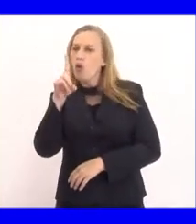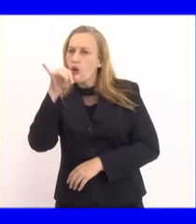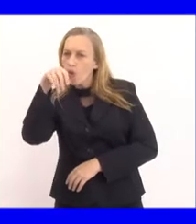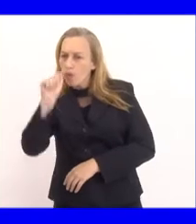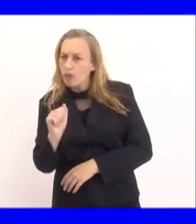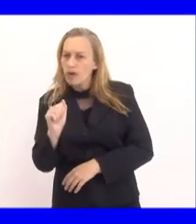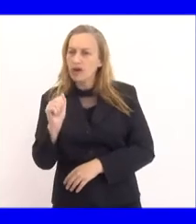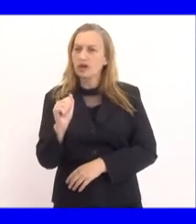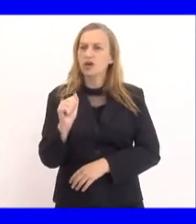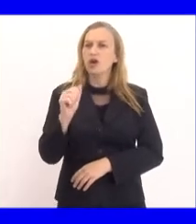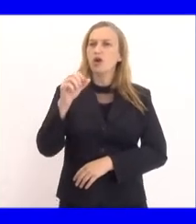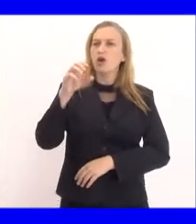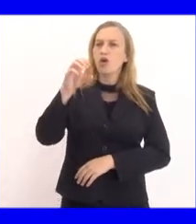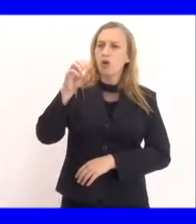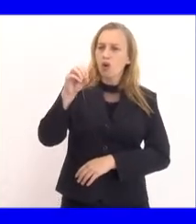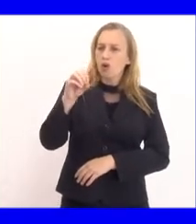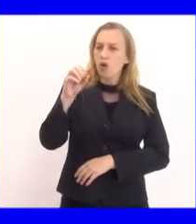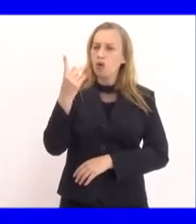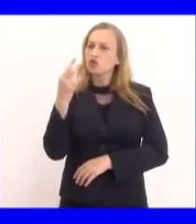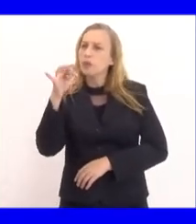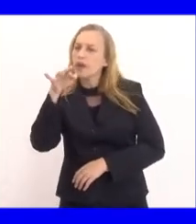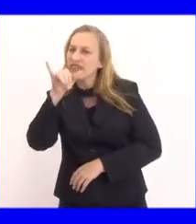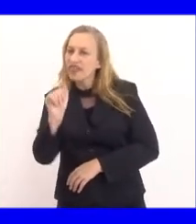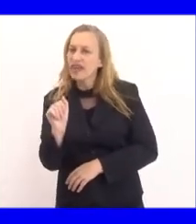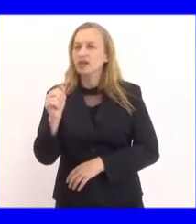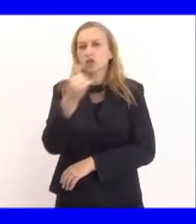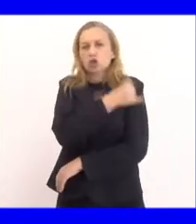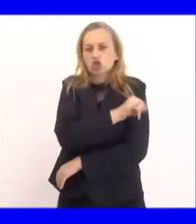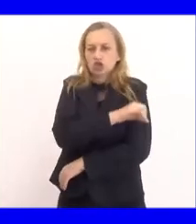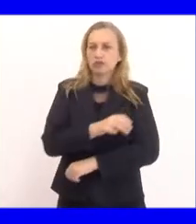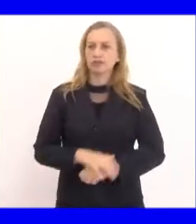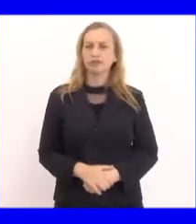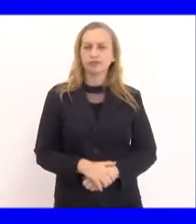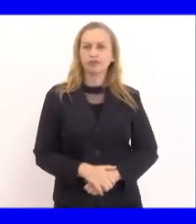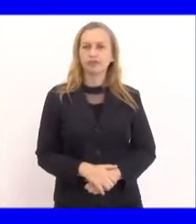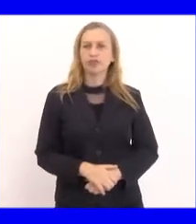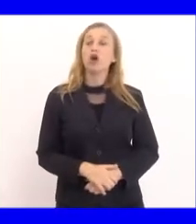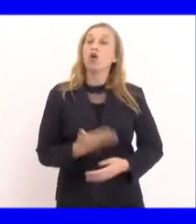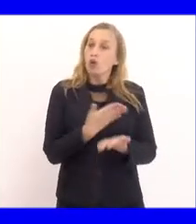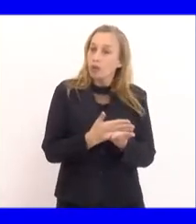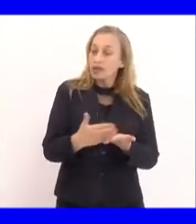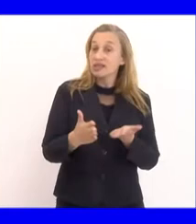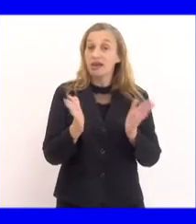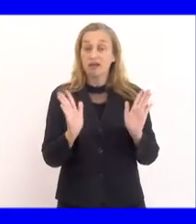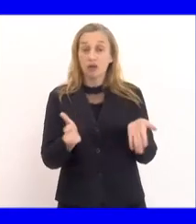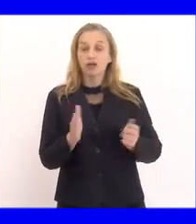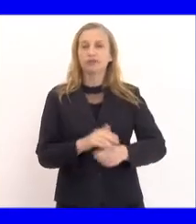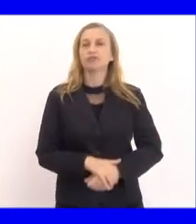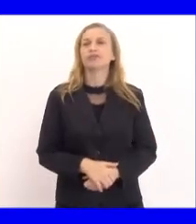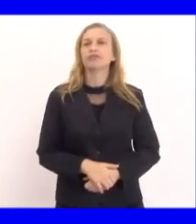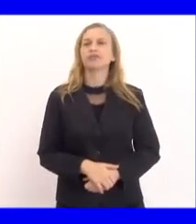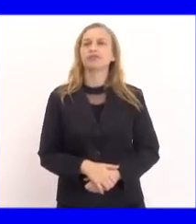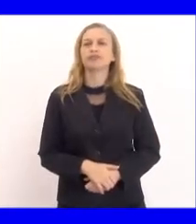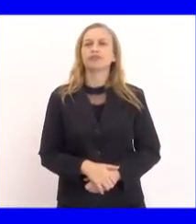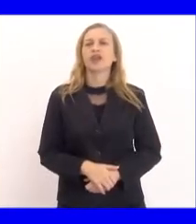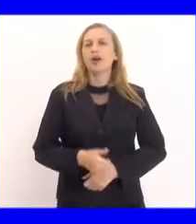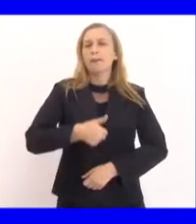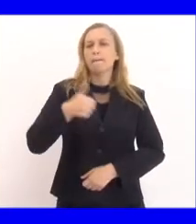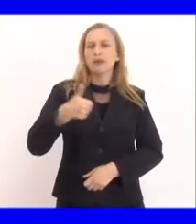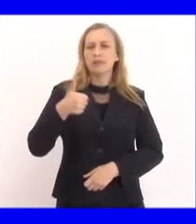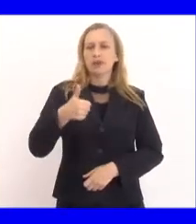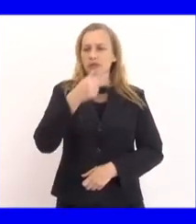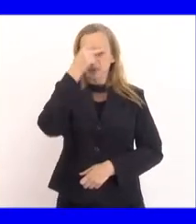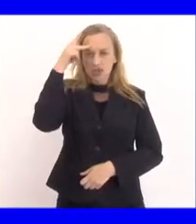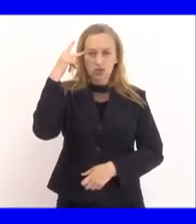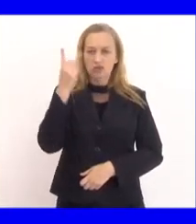Nacional de Traumatologia e Ortopedia, INTO, no Rio de Janeiro. Vamos então começar a primeira